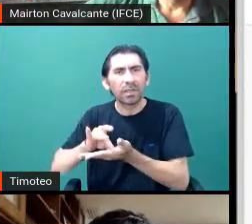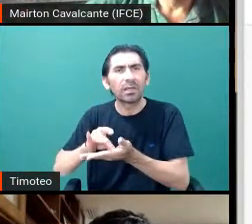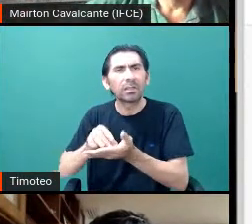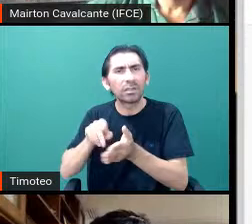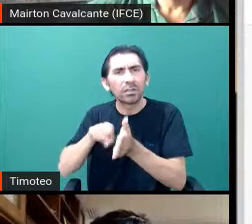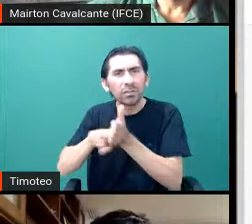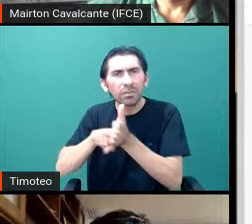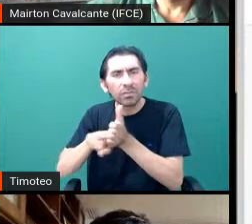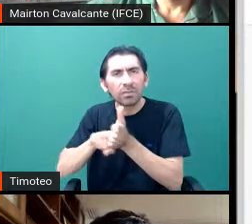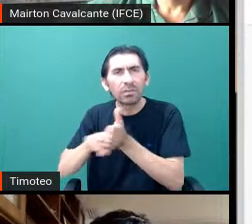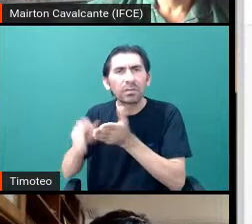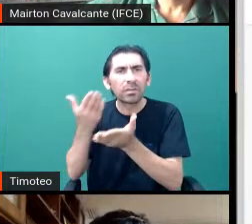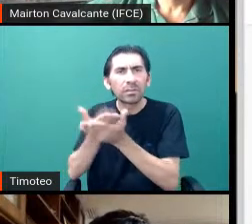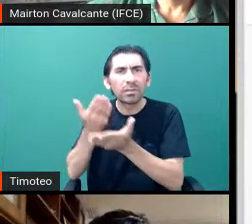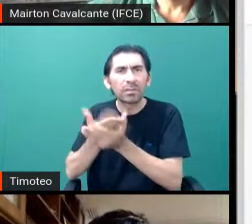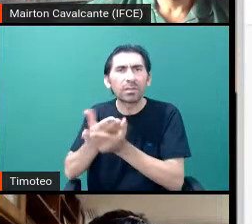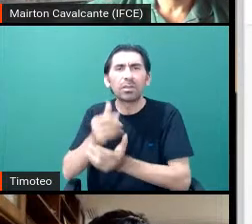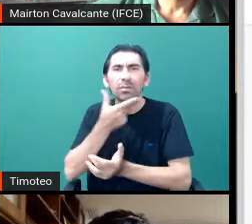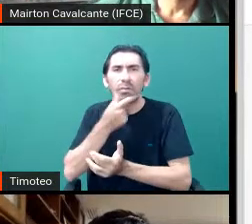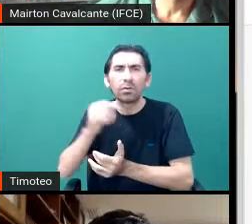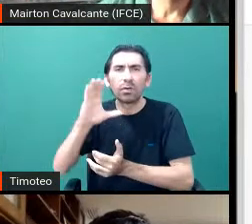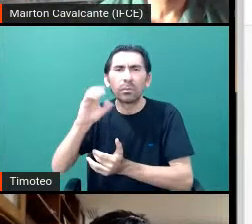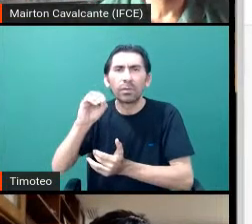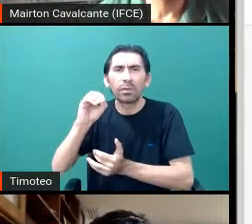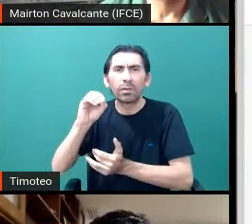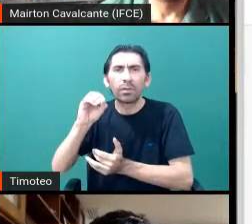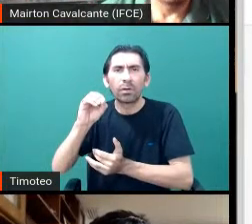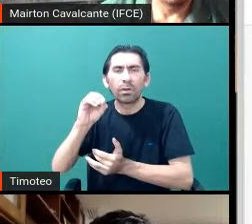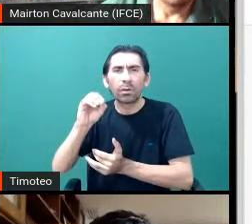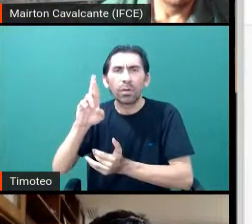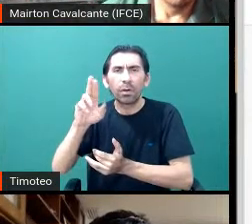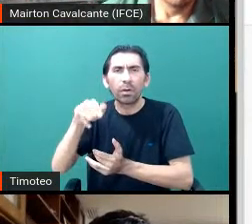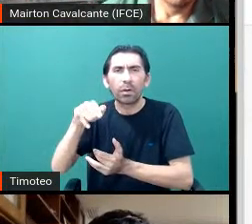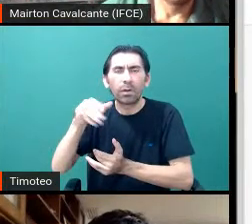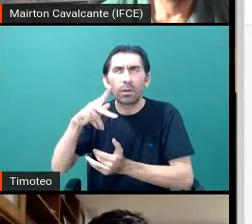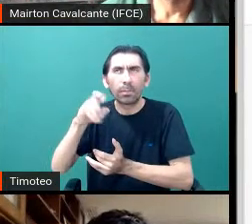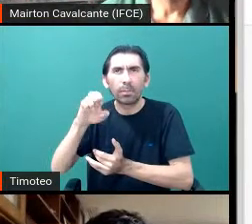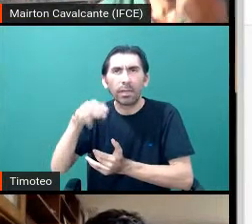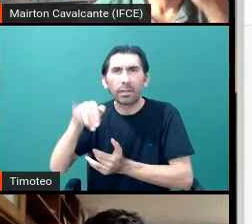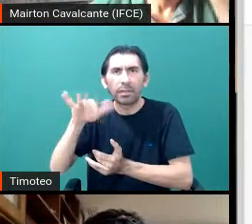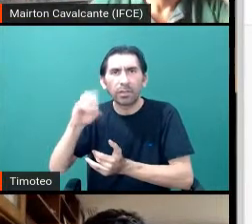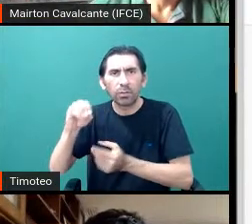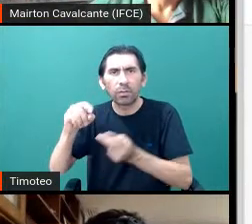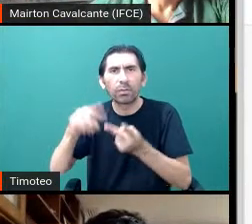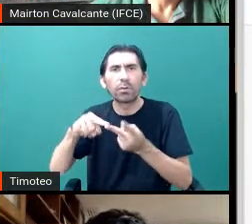partir de Copérnico, Kepler, não o nosso colega Kepler, o outro Kepler,